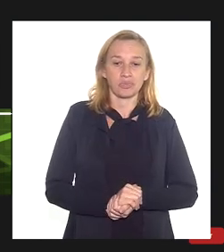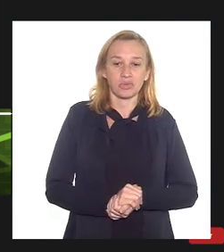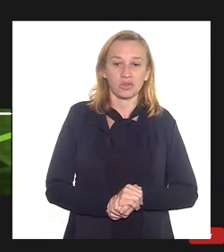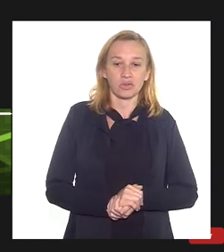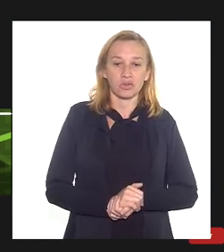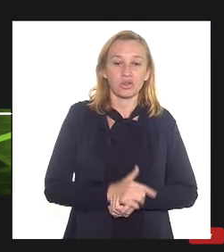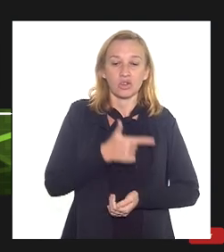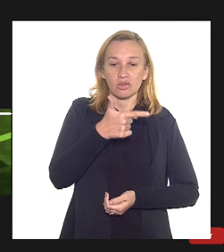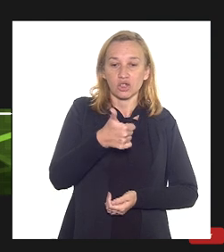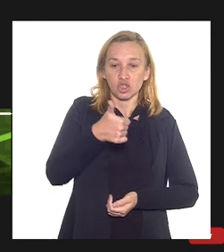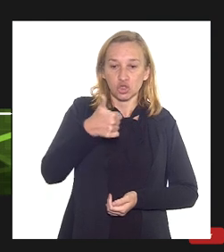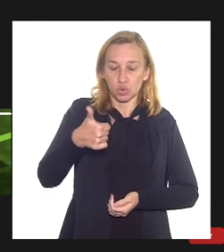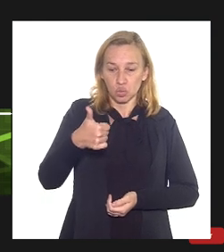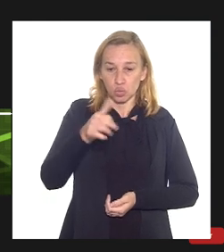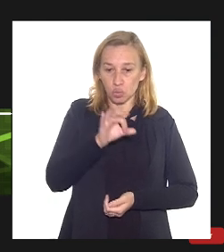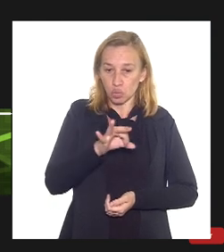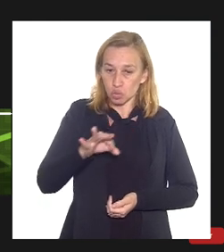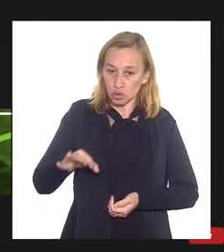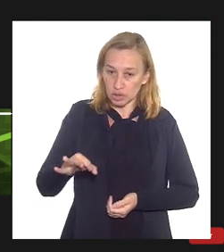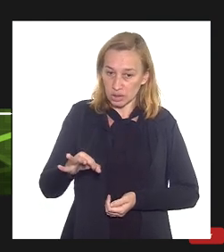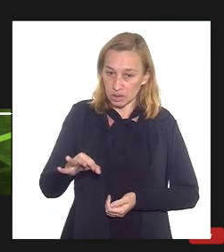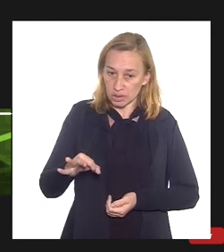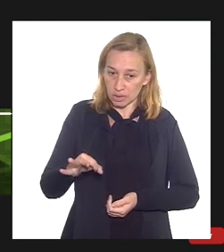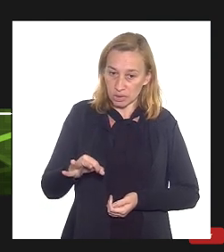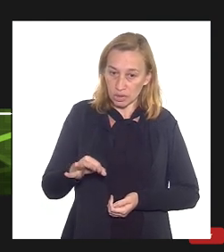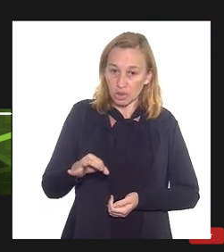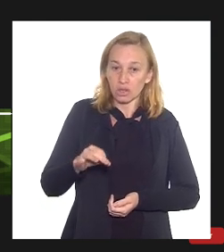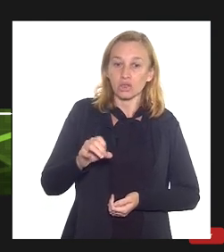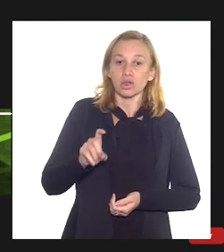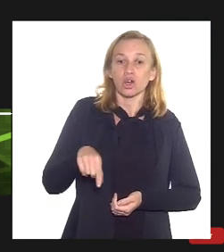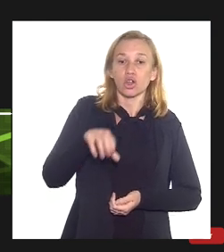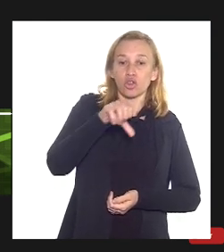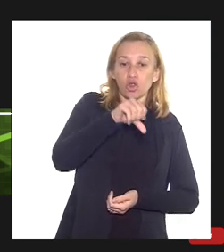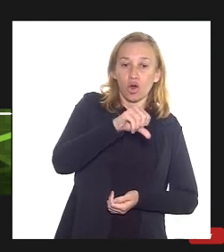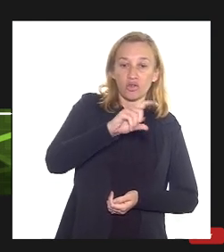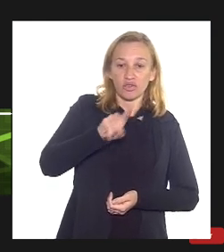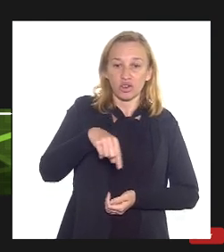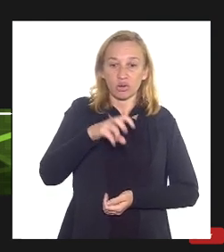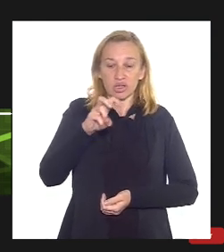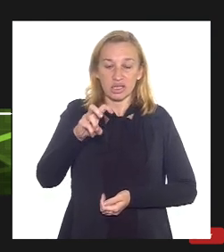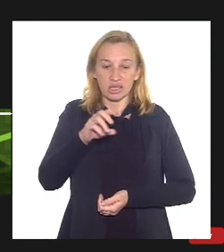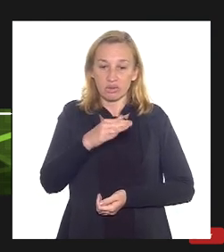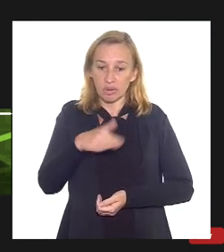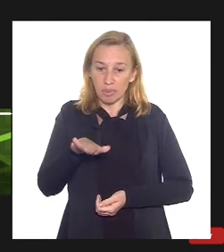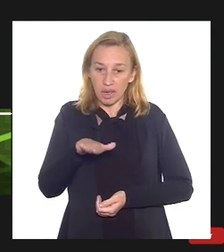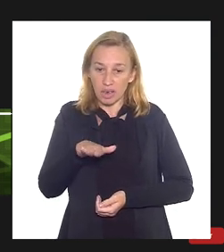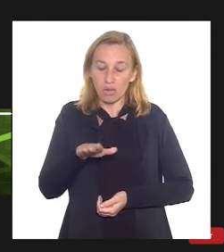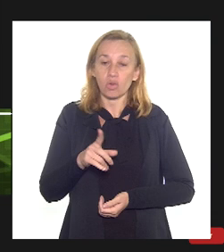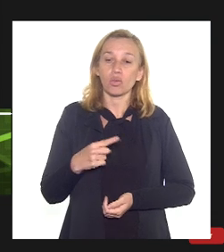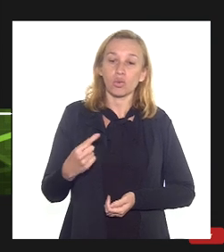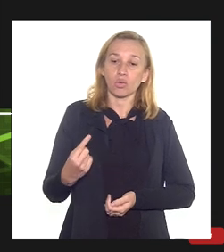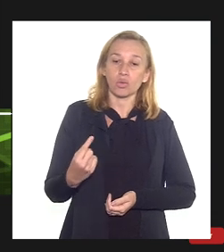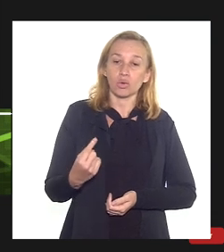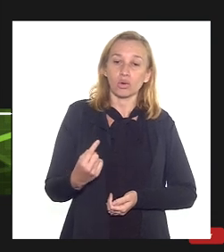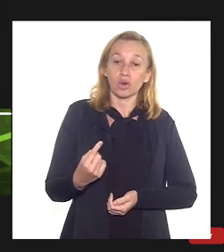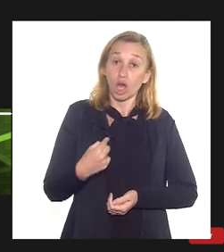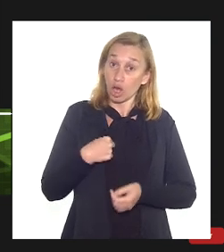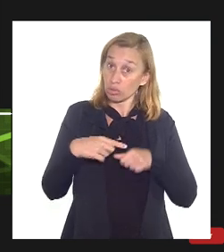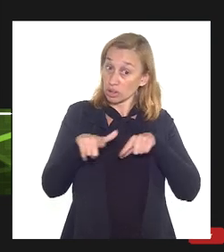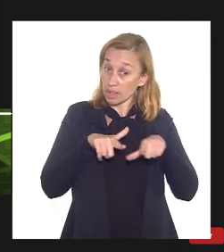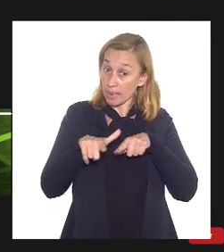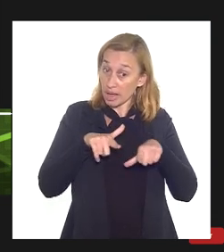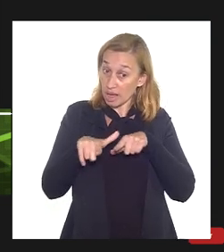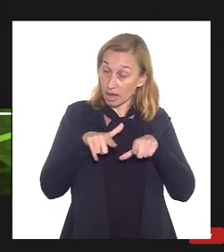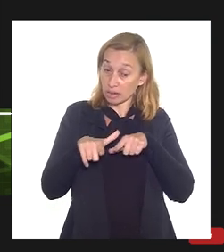21% correspondente a 9 bilhões e meio dos quais estou trabalhando com essa tábua